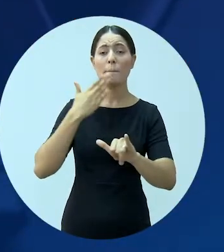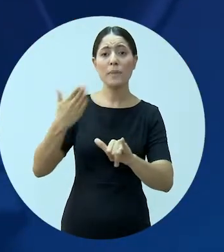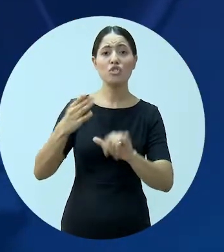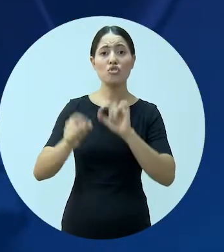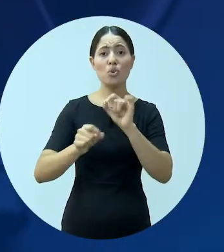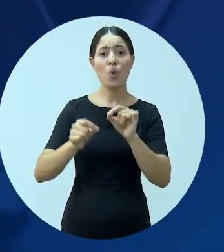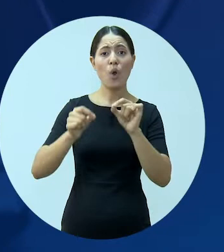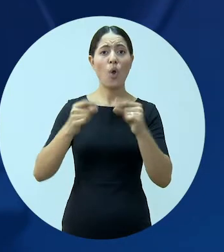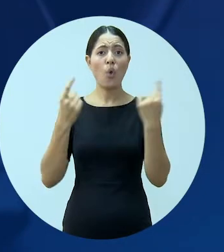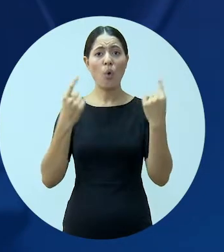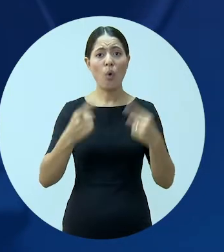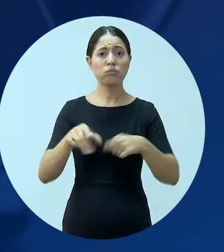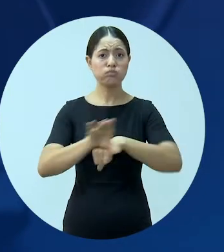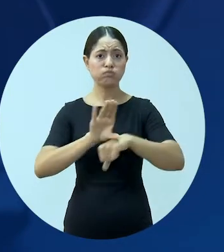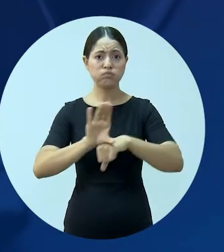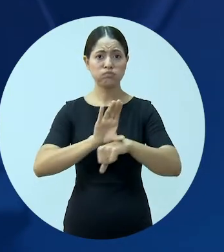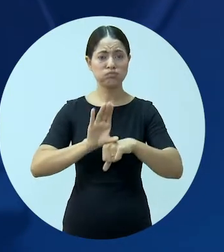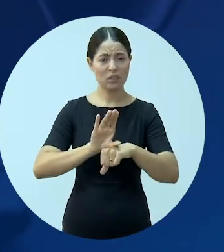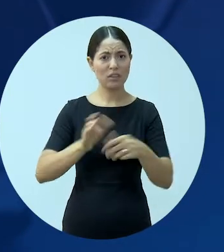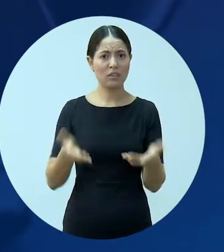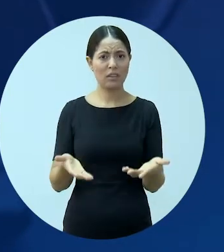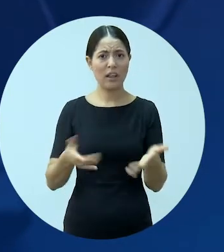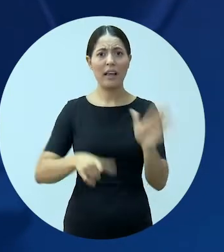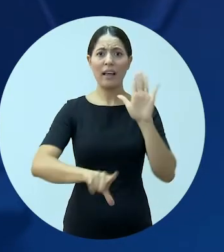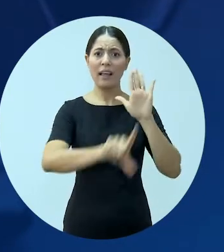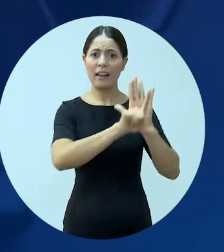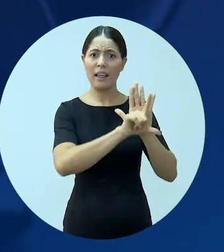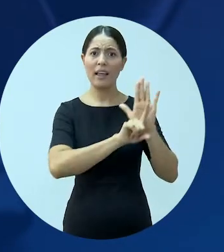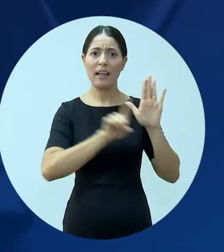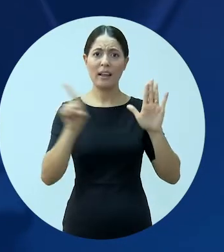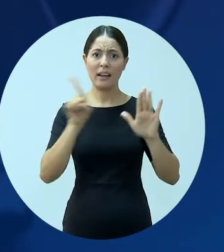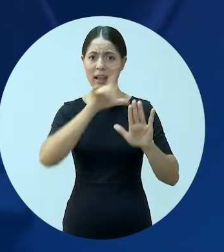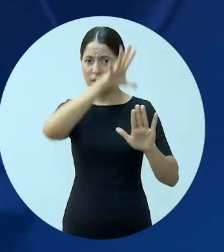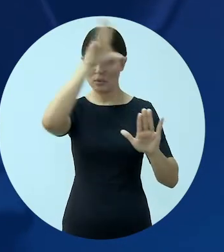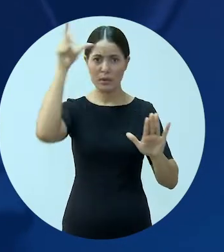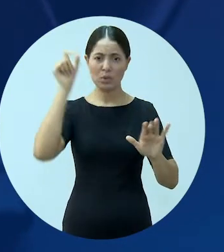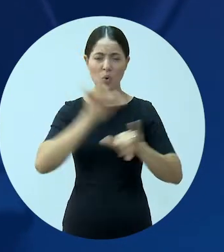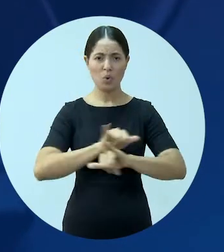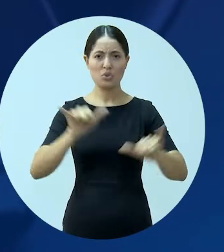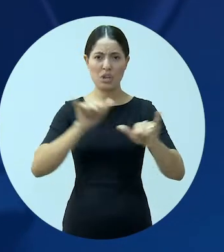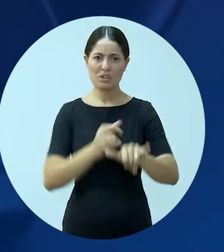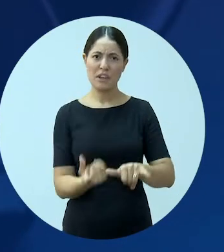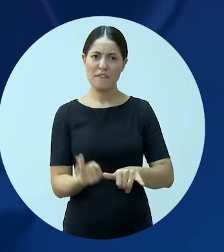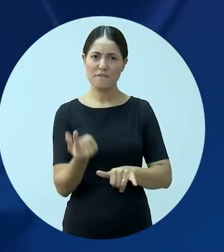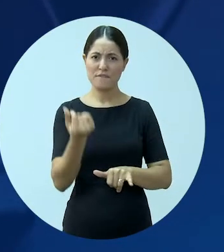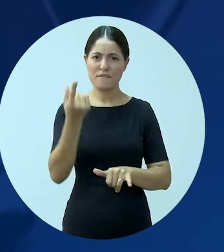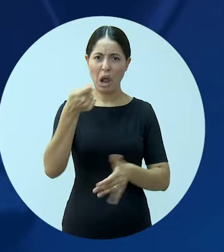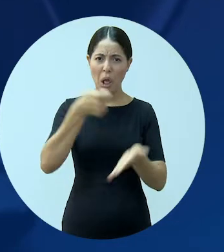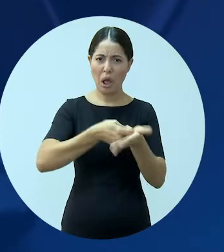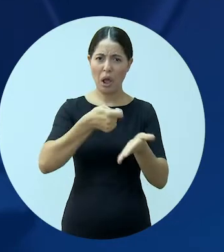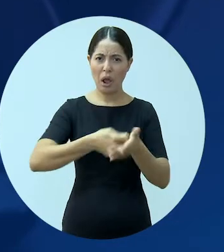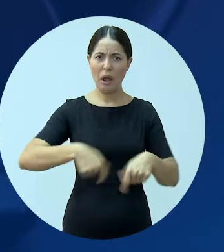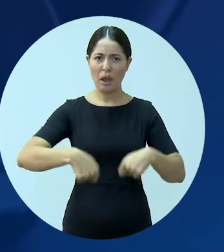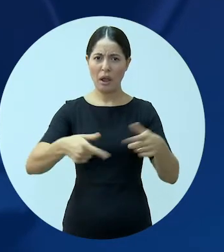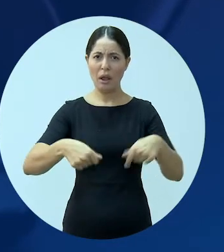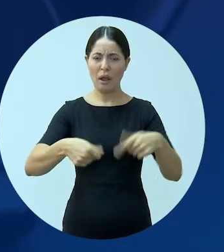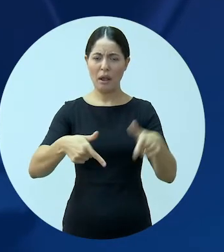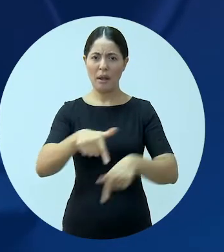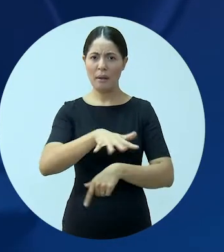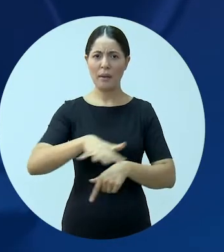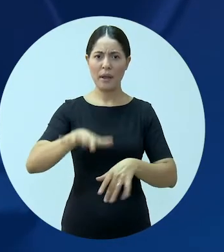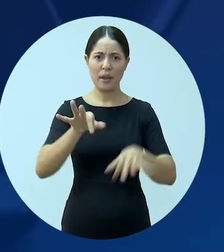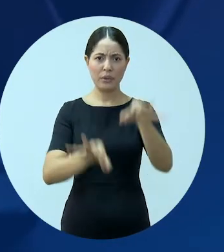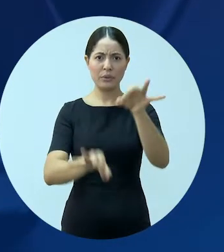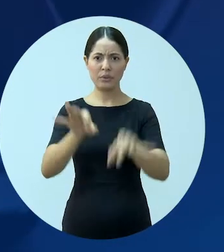inconstitucionalidade contra uma lei do Estado de Mato Grosso, que fixa valor das custas, despesas e